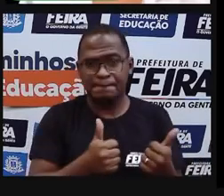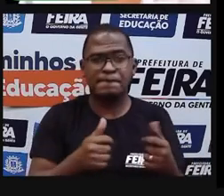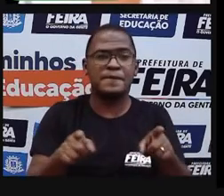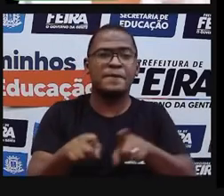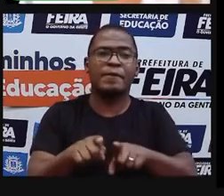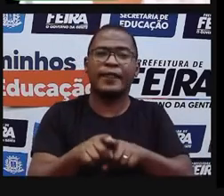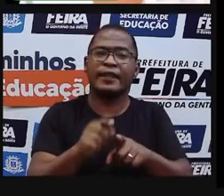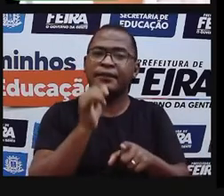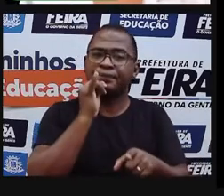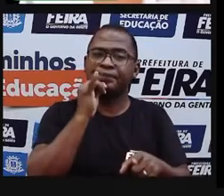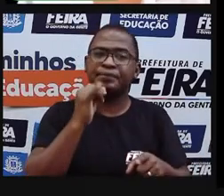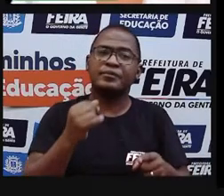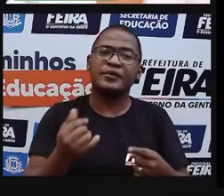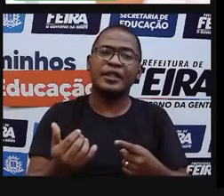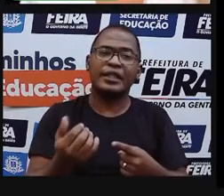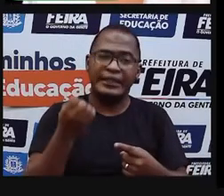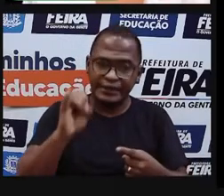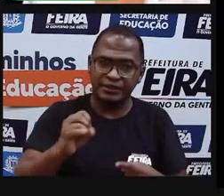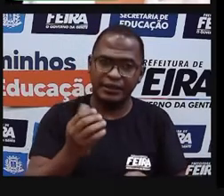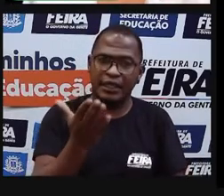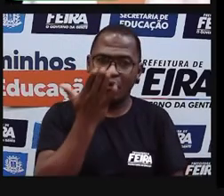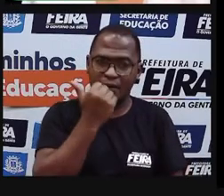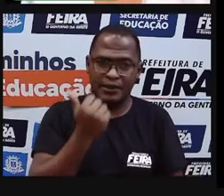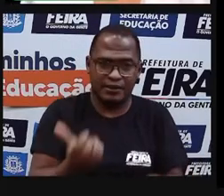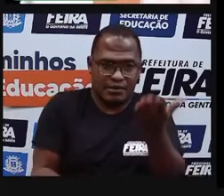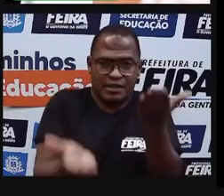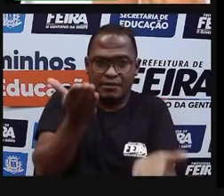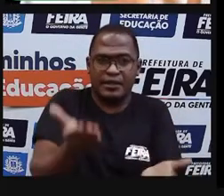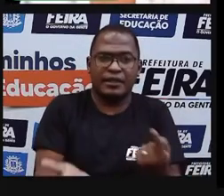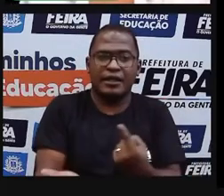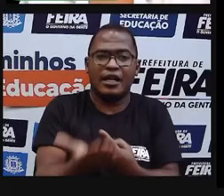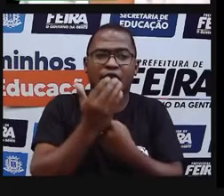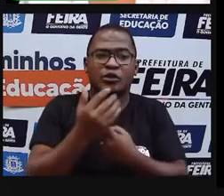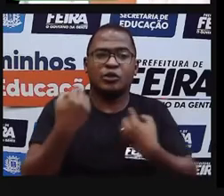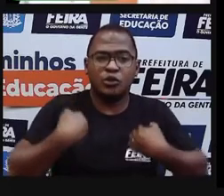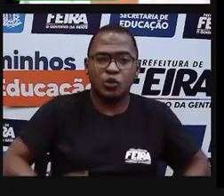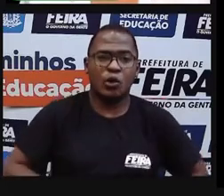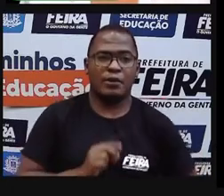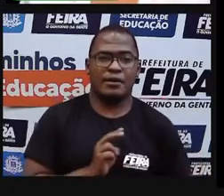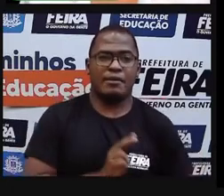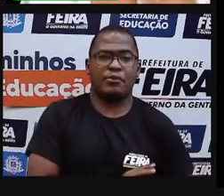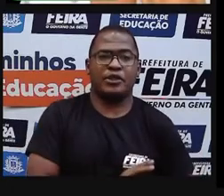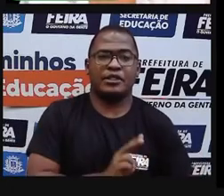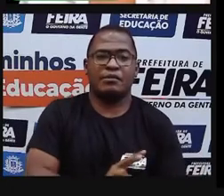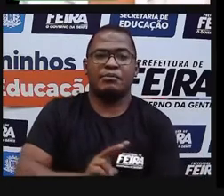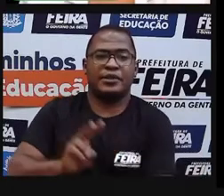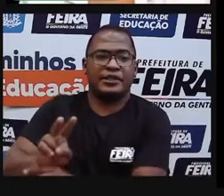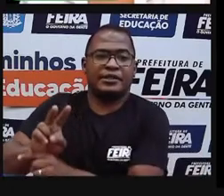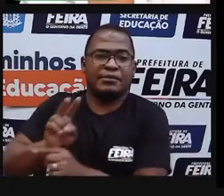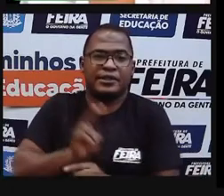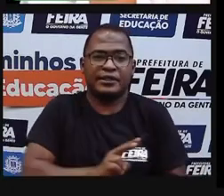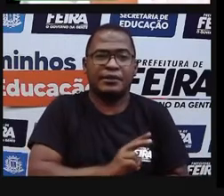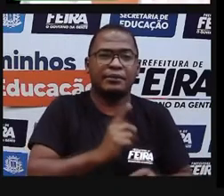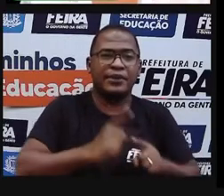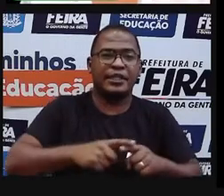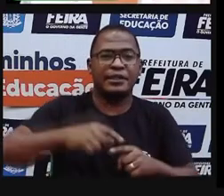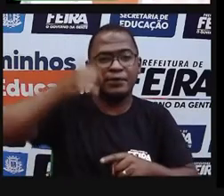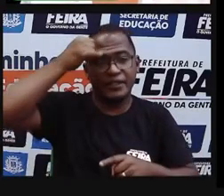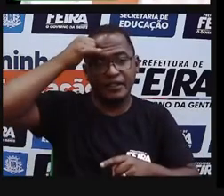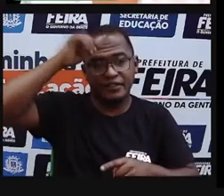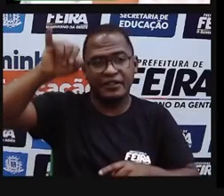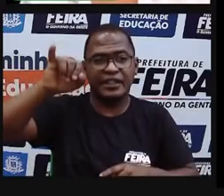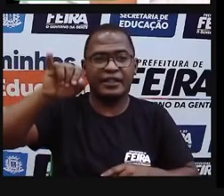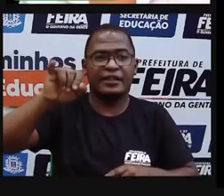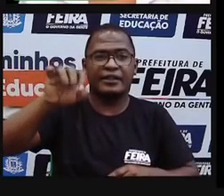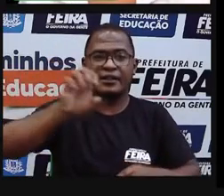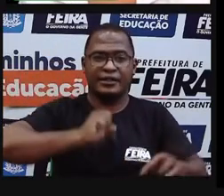nosso sistema imunológico. Porque ele fica mais forte. A gente consegue evitar muitas doenças. Porque o nosso sistema